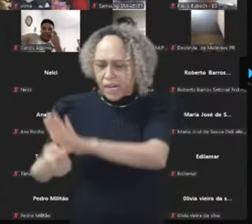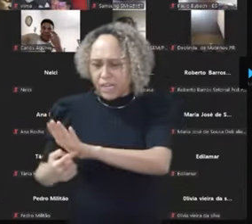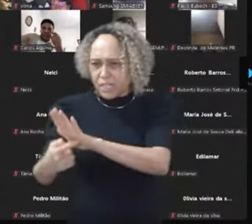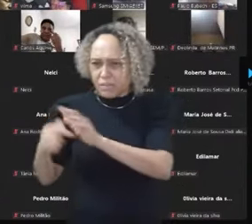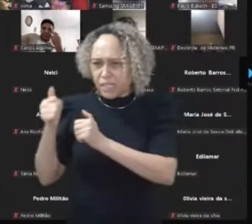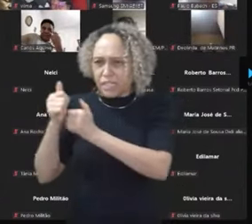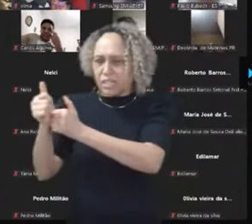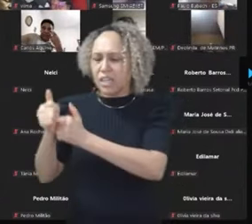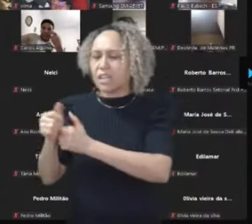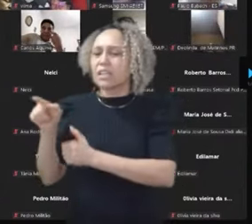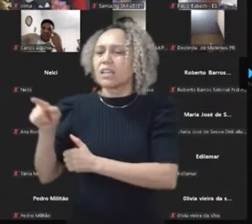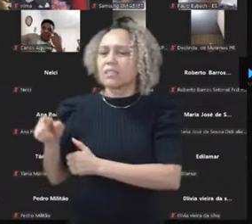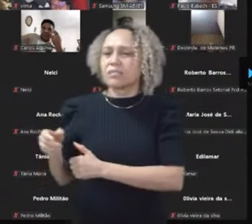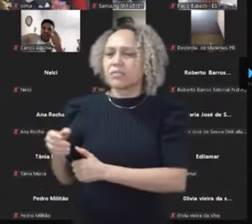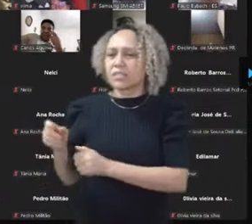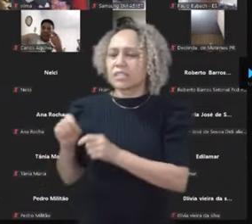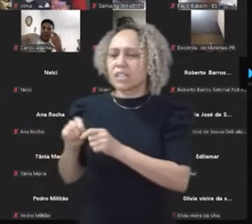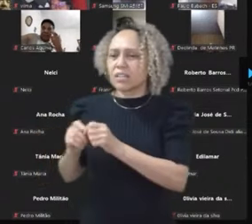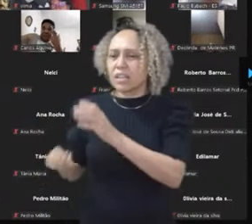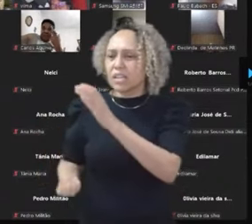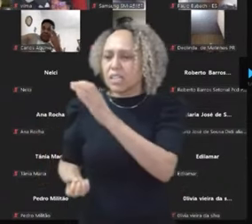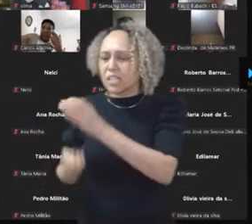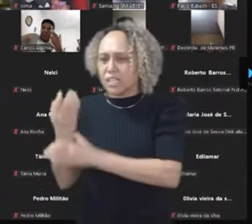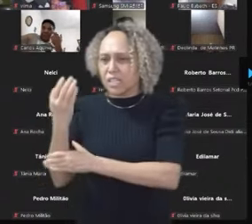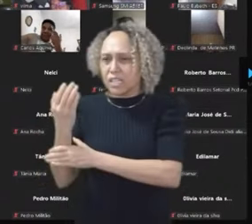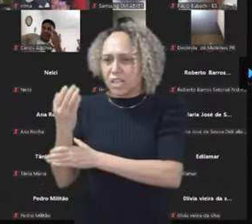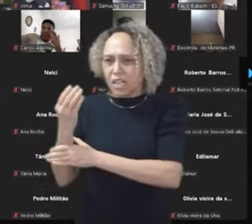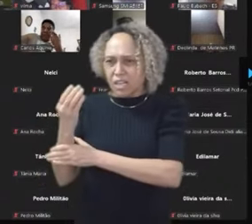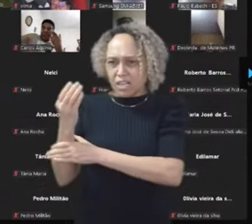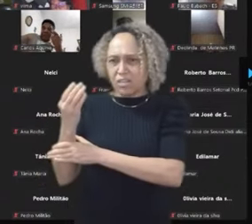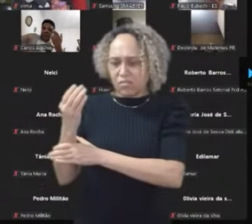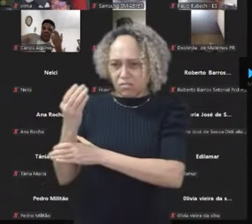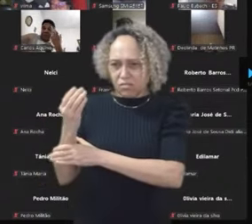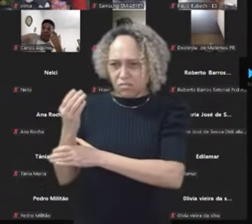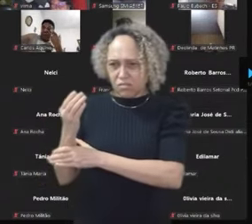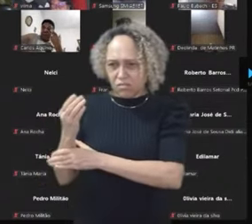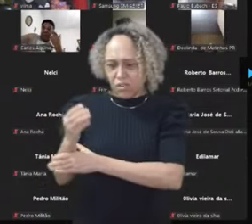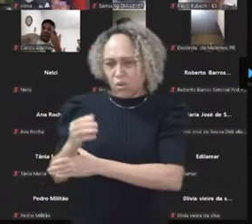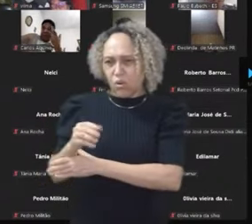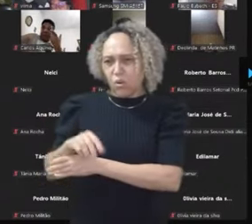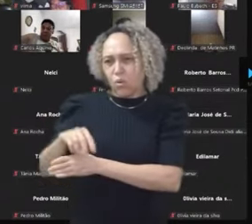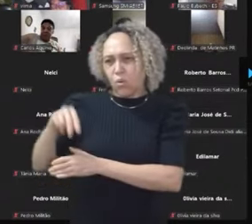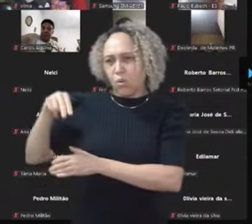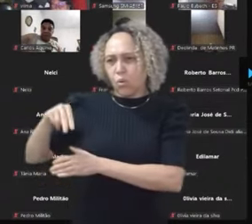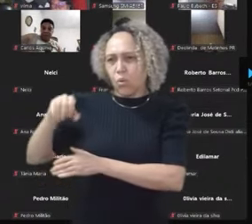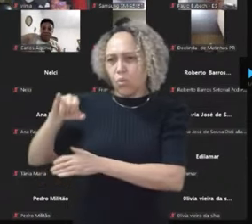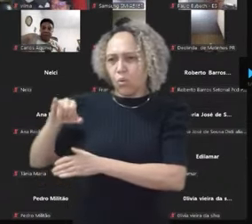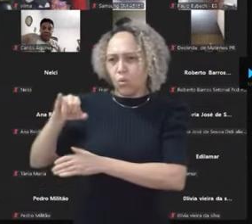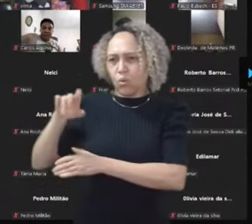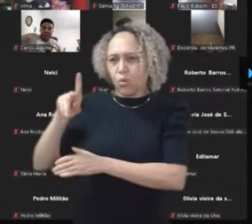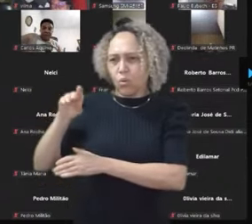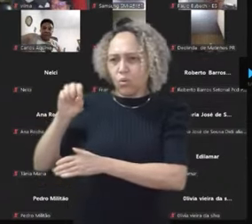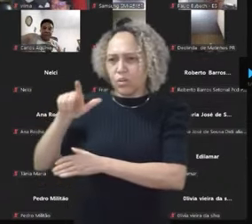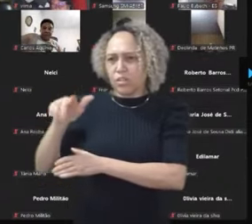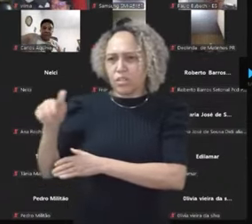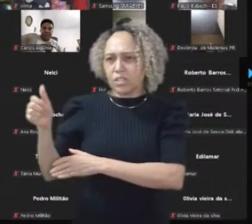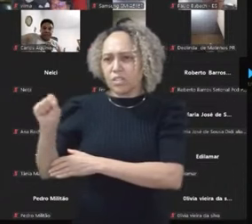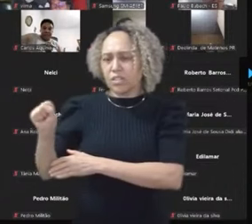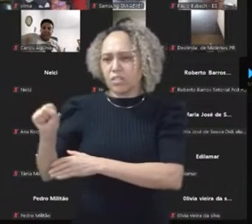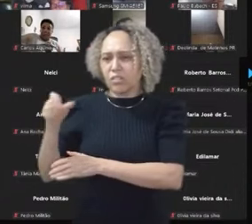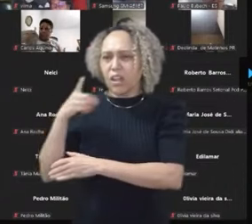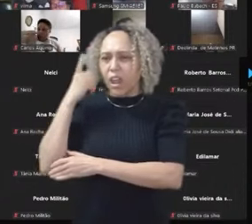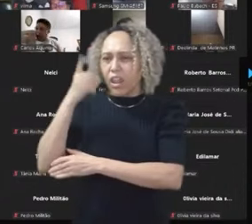quando você vê que o Nicolas Ferreira tem 11 milhões de seguidores no Instagram, o Nicolas Ferreira ganhou 3 ou 4 milhões nesse ano. Como? Porque tem